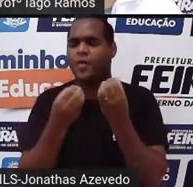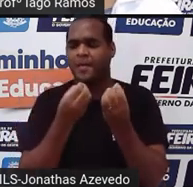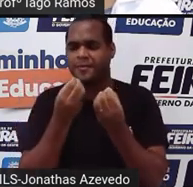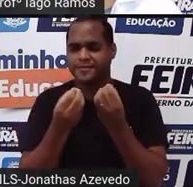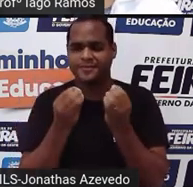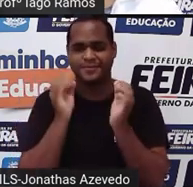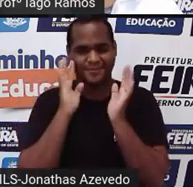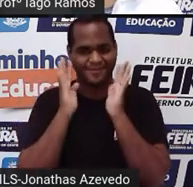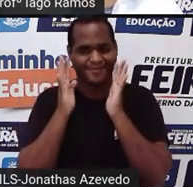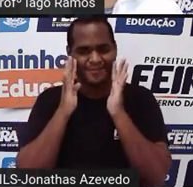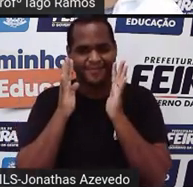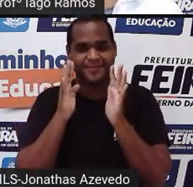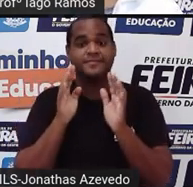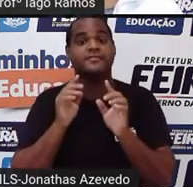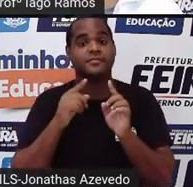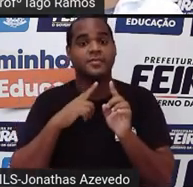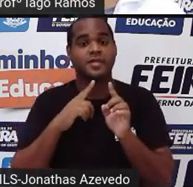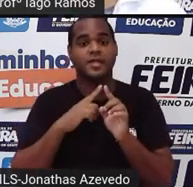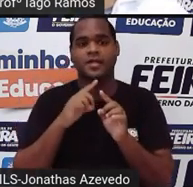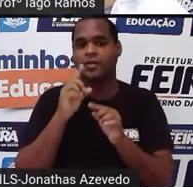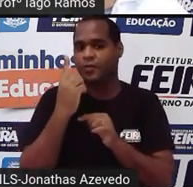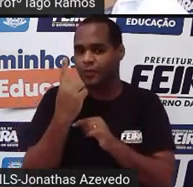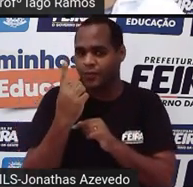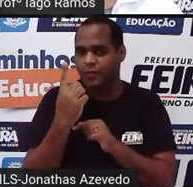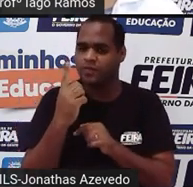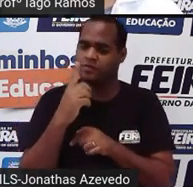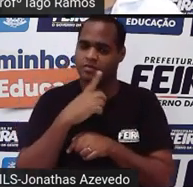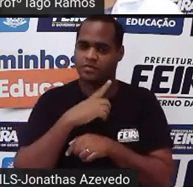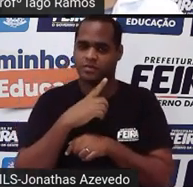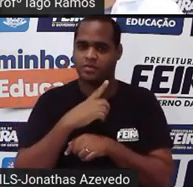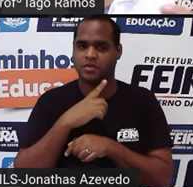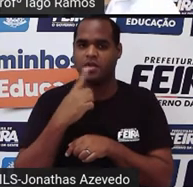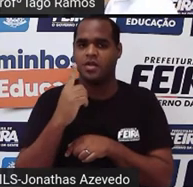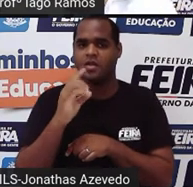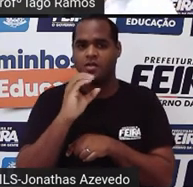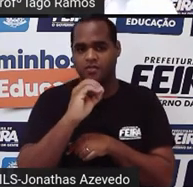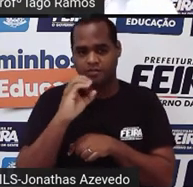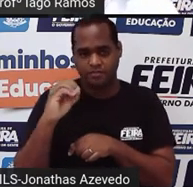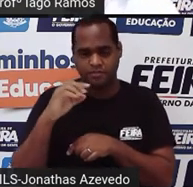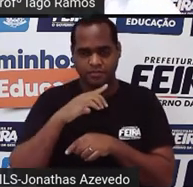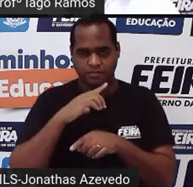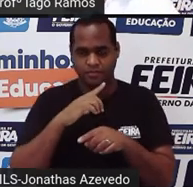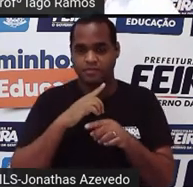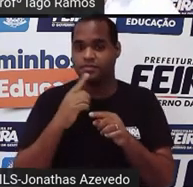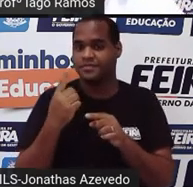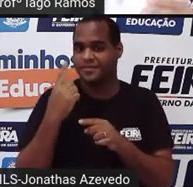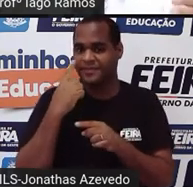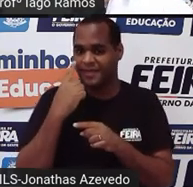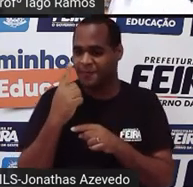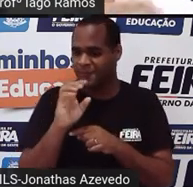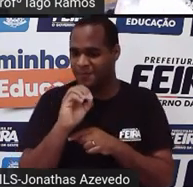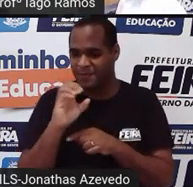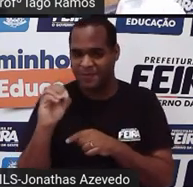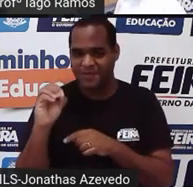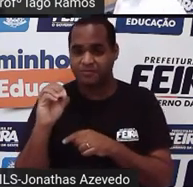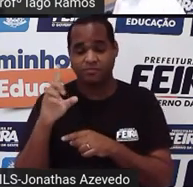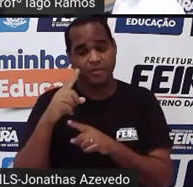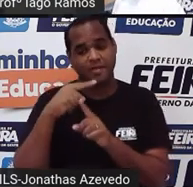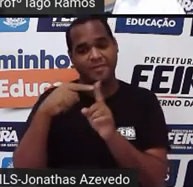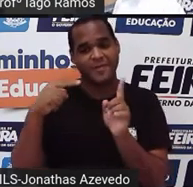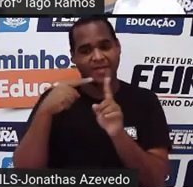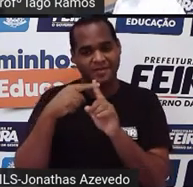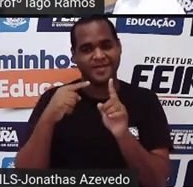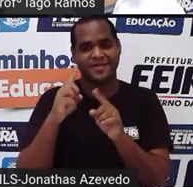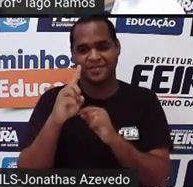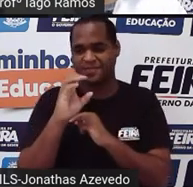penso assim, se 1 metro cúbico tem mil litros, meio metro cúbico tem metade de mil litros.